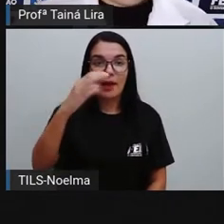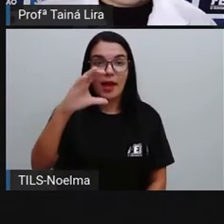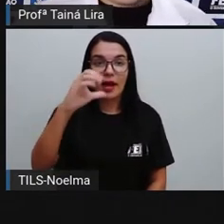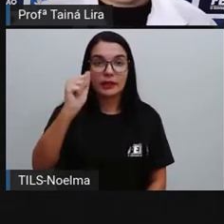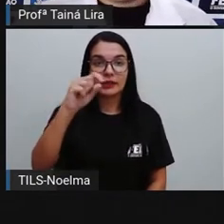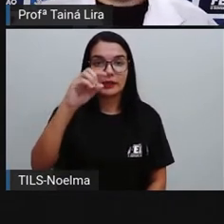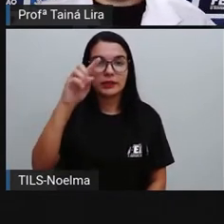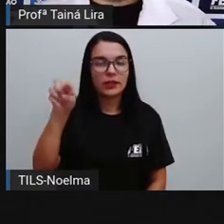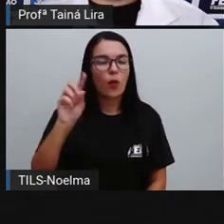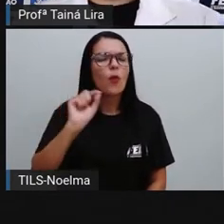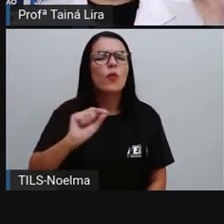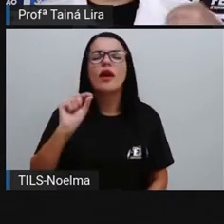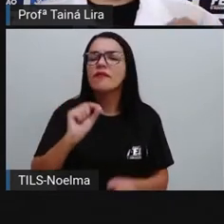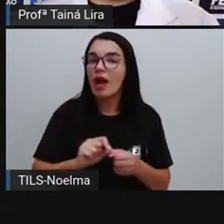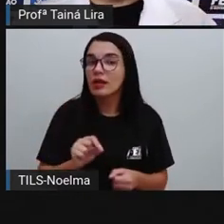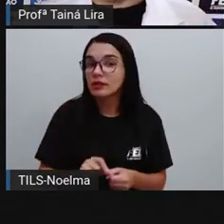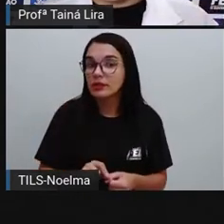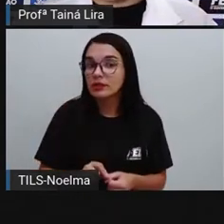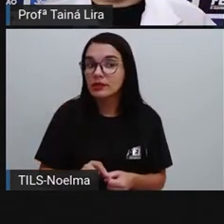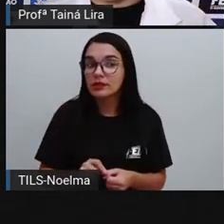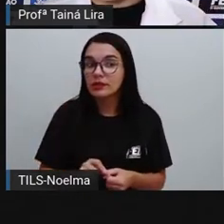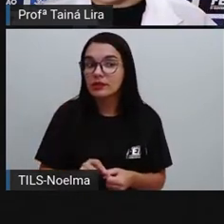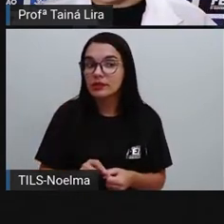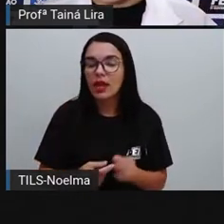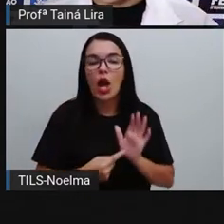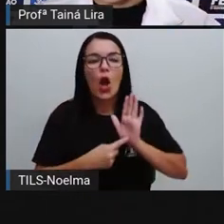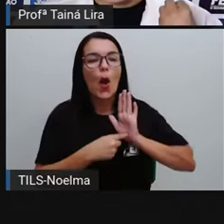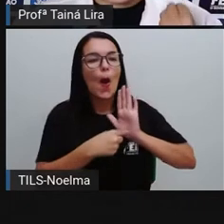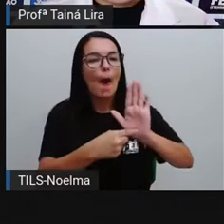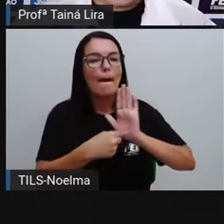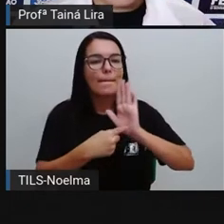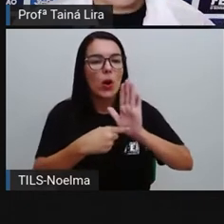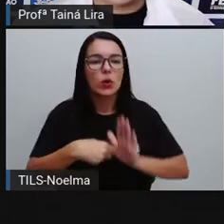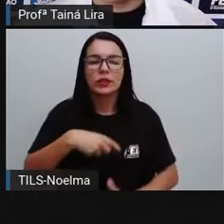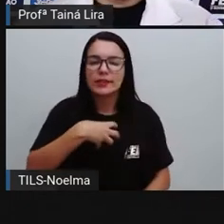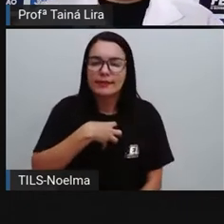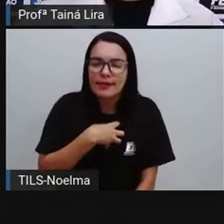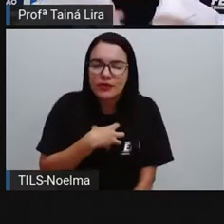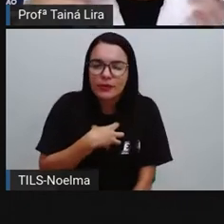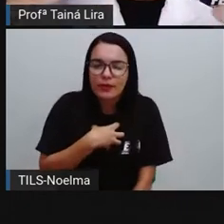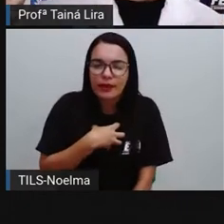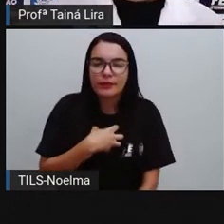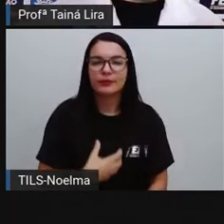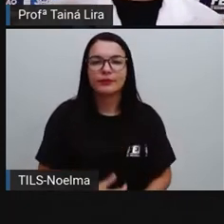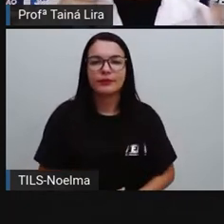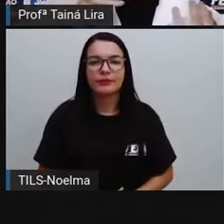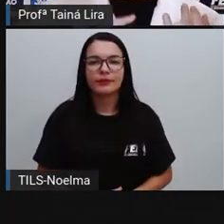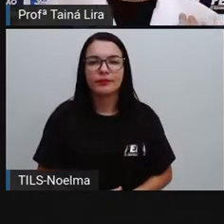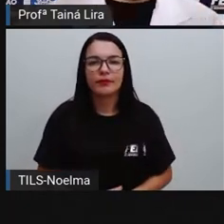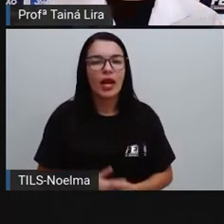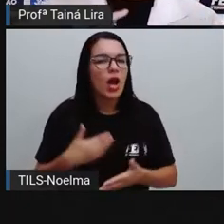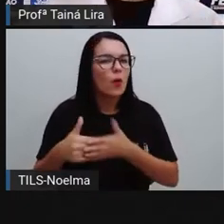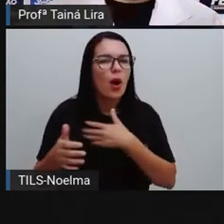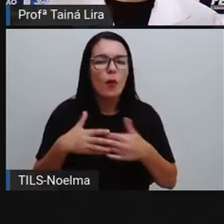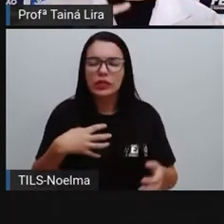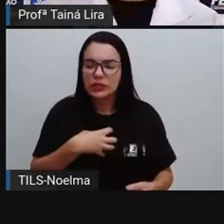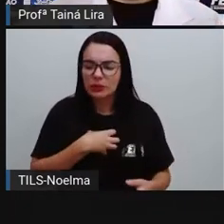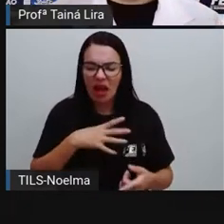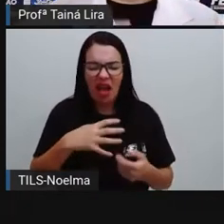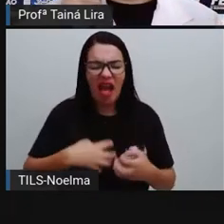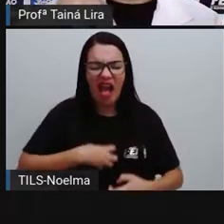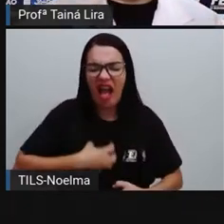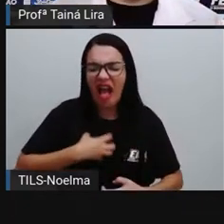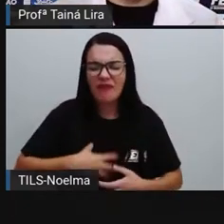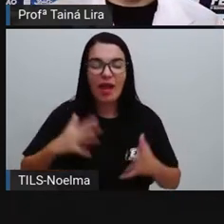exclamação? A Pró já tinha falado isso desde o início do ano, né, expressar sentimentos. Qualquer sentimento, raiva, tristeza,